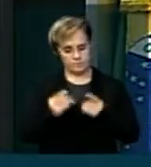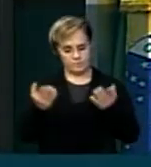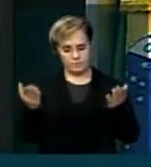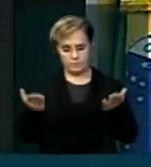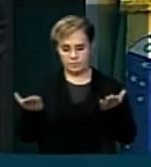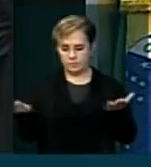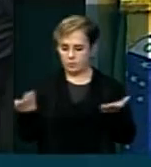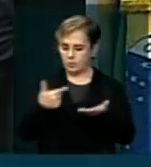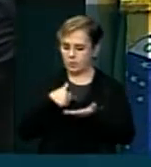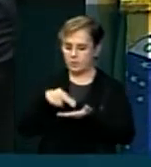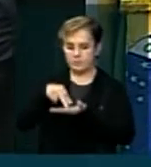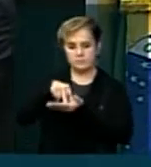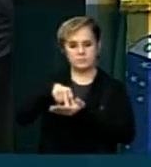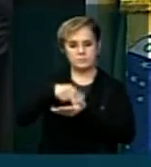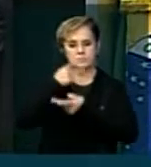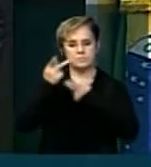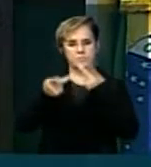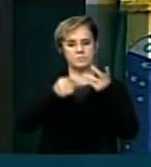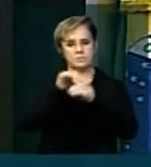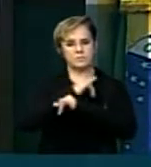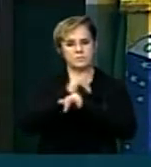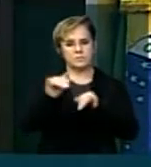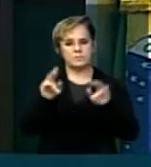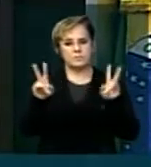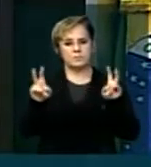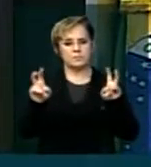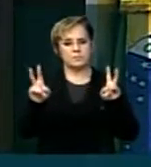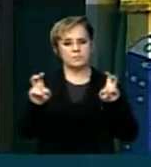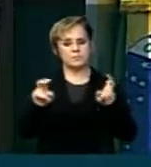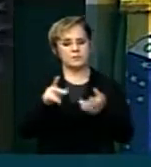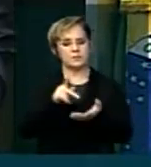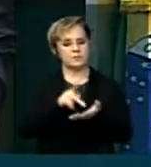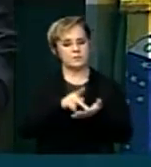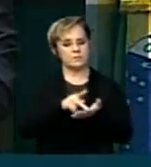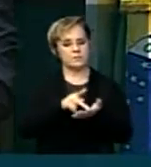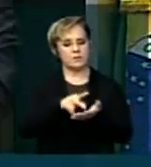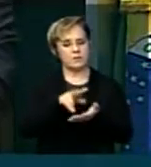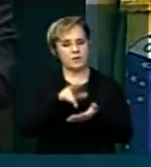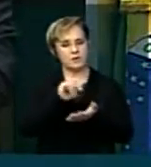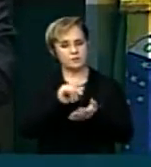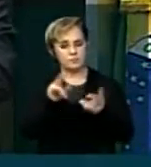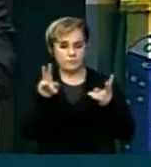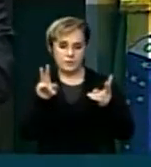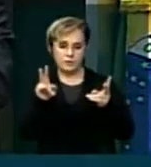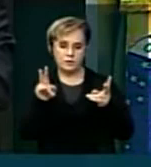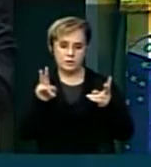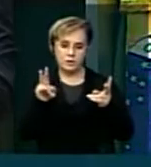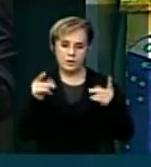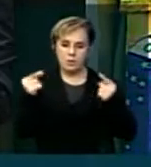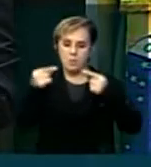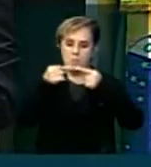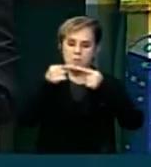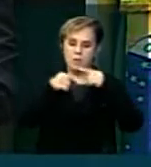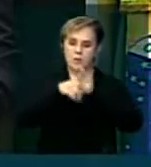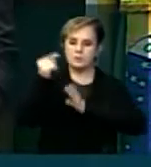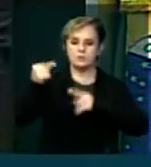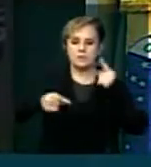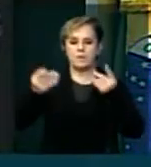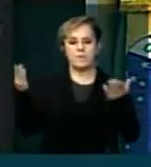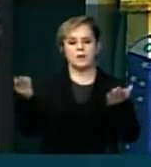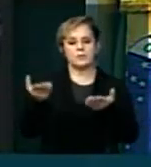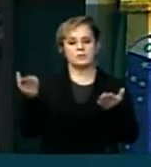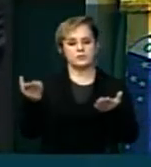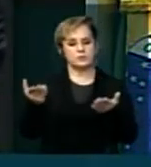ocupo hoje a tribuna para falar de um assunto que provavelmente vai ser o tópico dos nossos debates no dia de hoje,